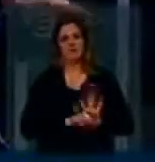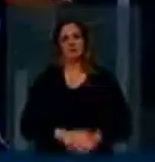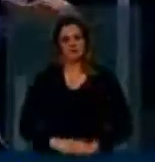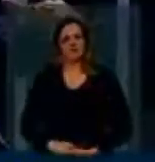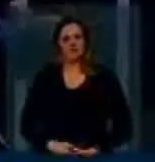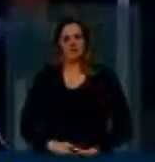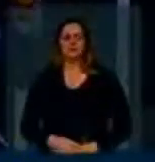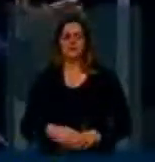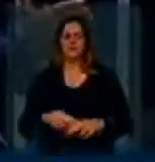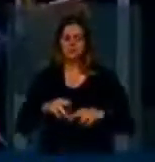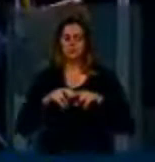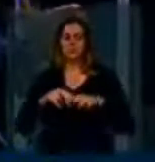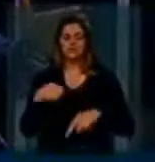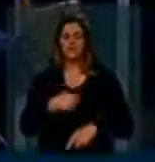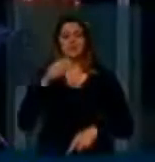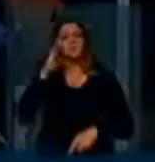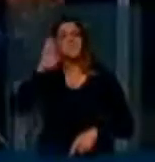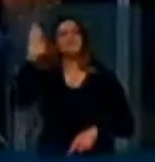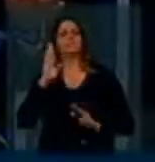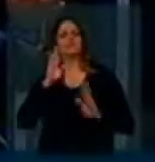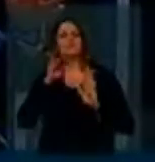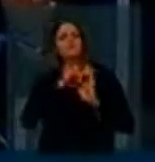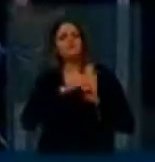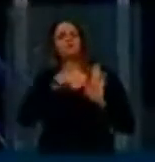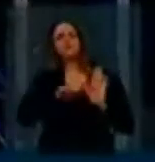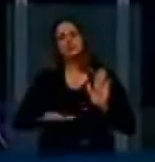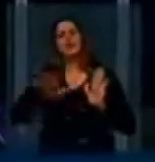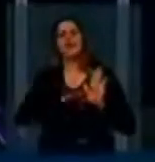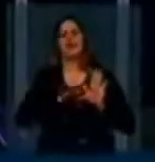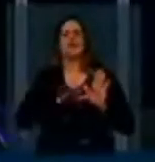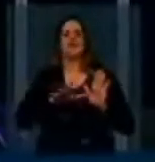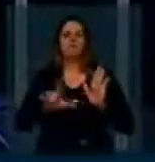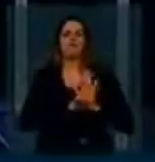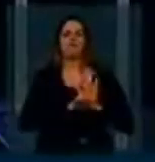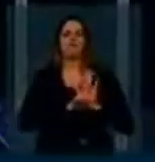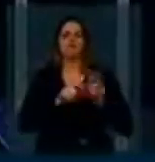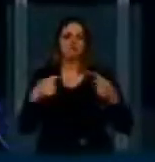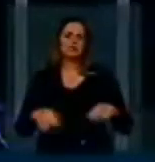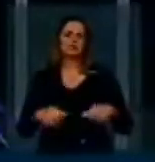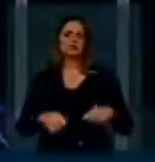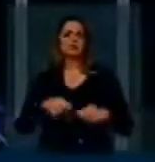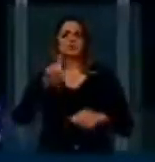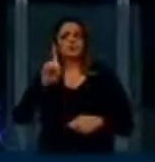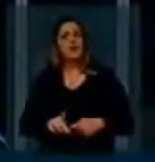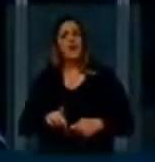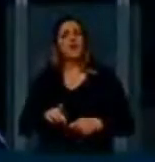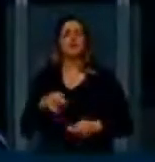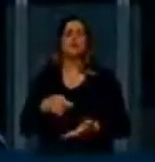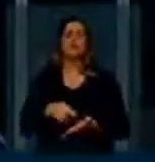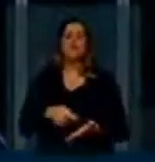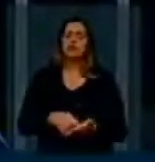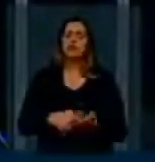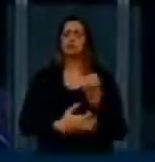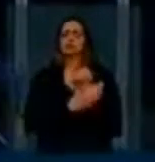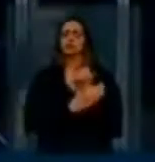principiológico, genérico, como ele deve ser, garantindo direitos, princípios e deveres de todos na rede. quero pedir o